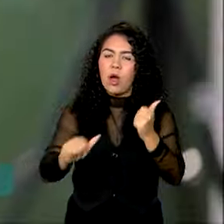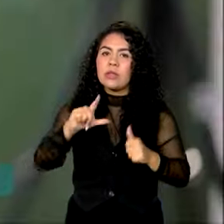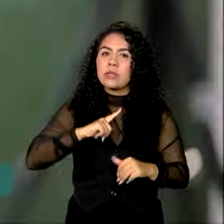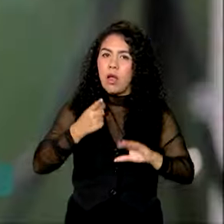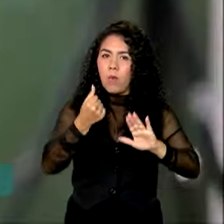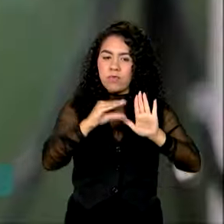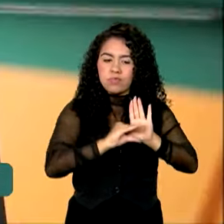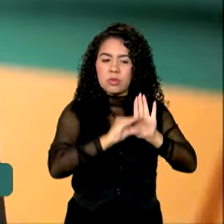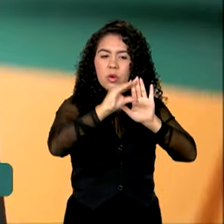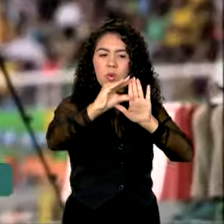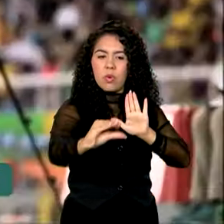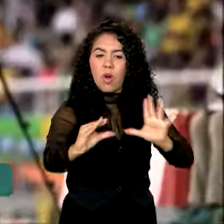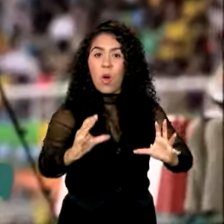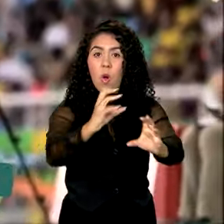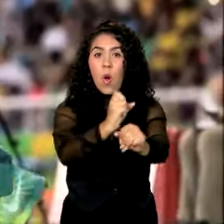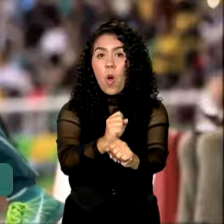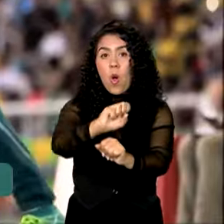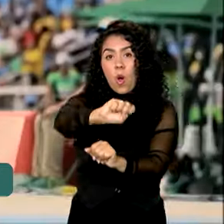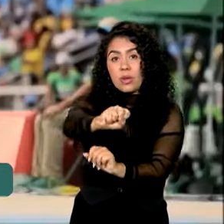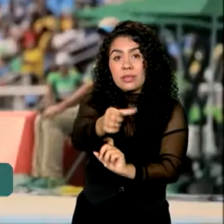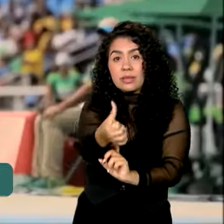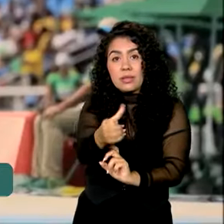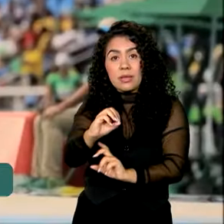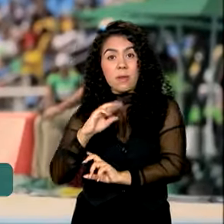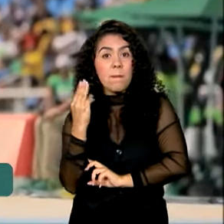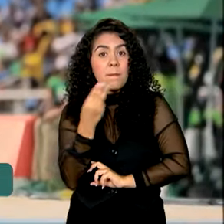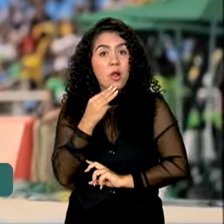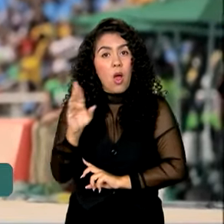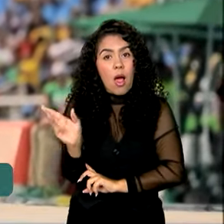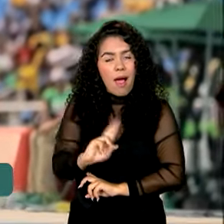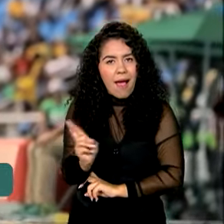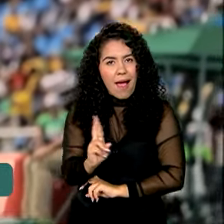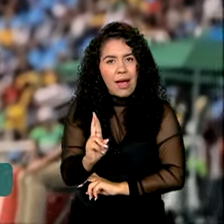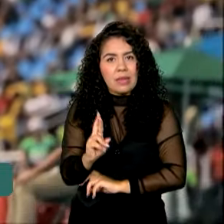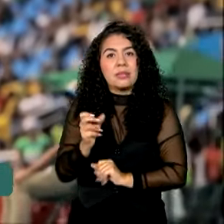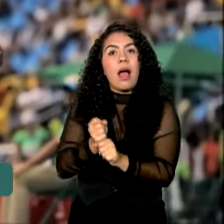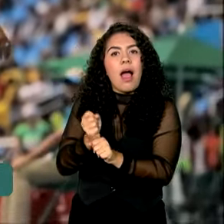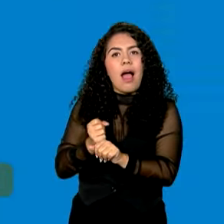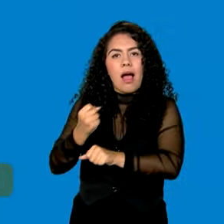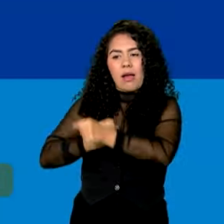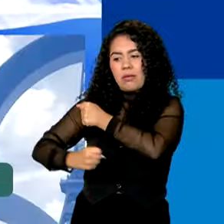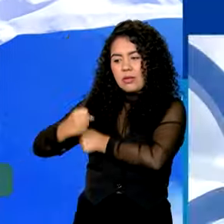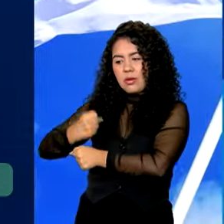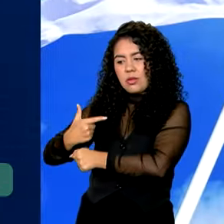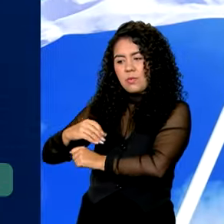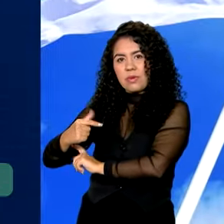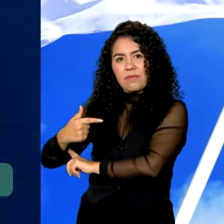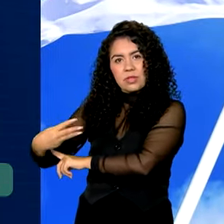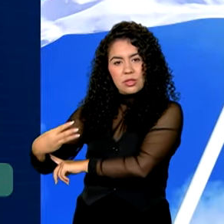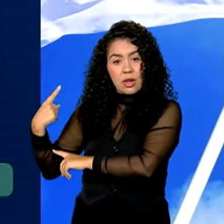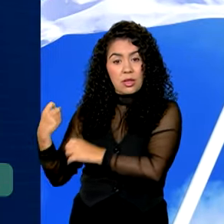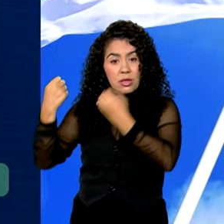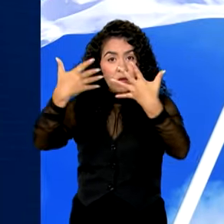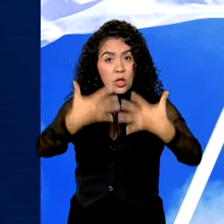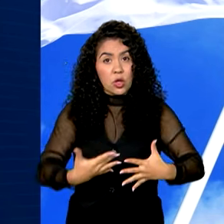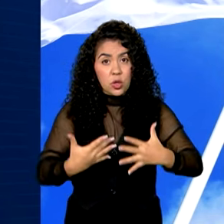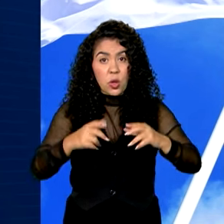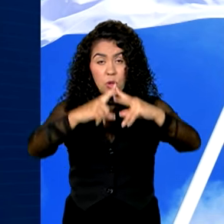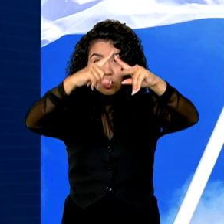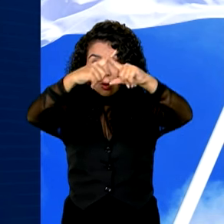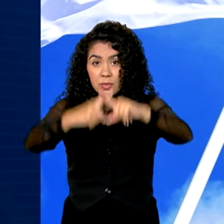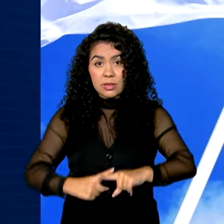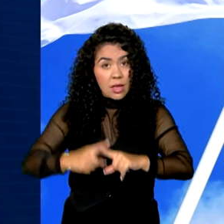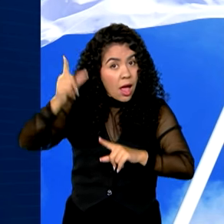ultrapassaram 860 milhões de reais em 2023. Nos Jogos de Atenas 2004,